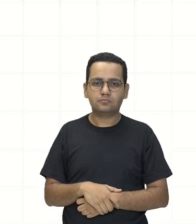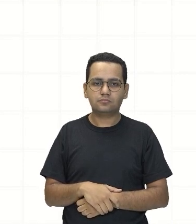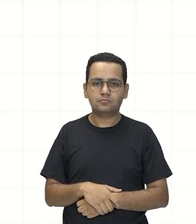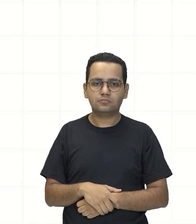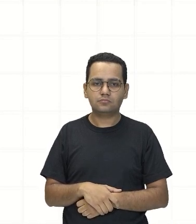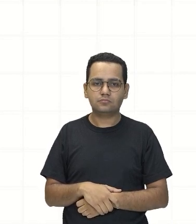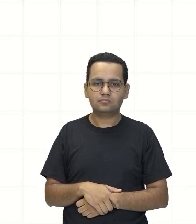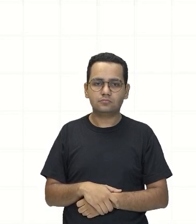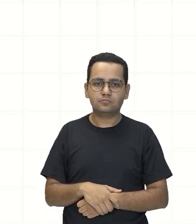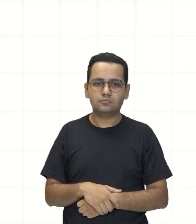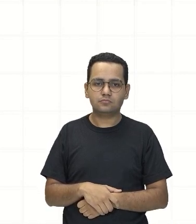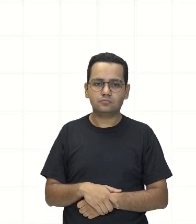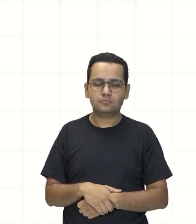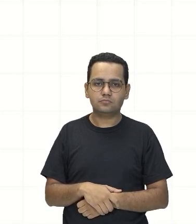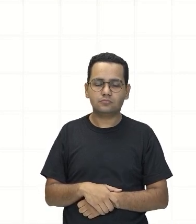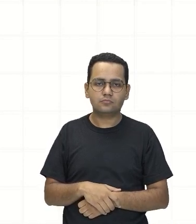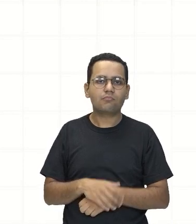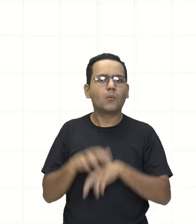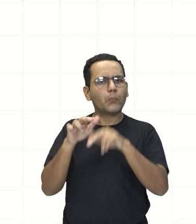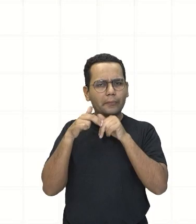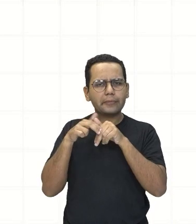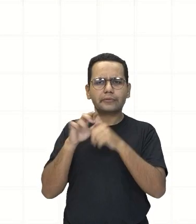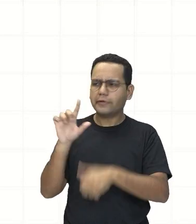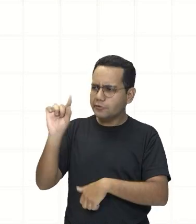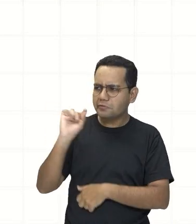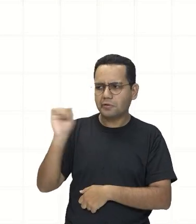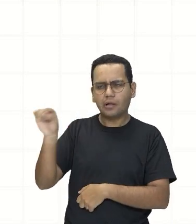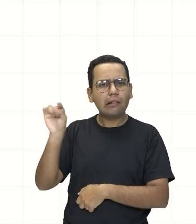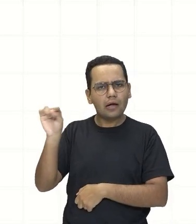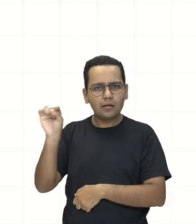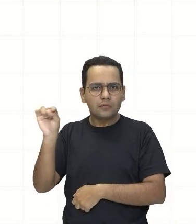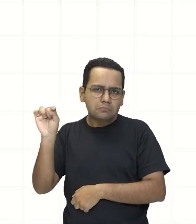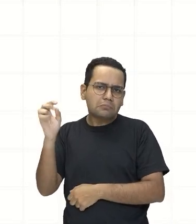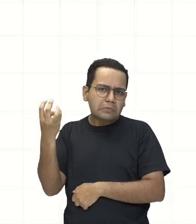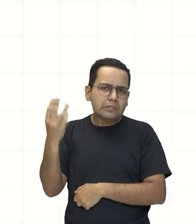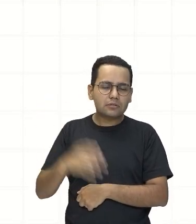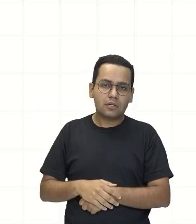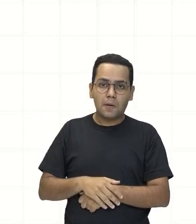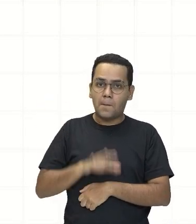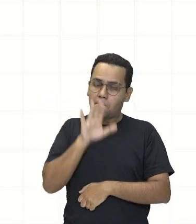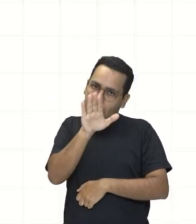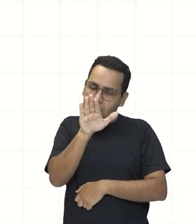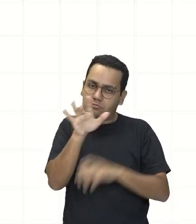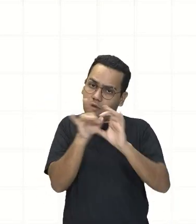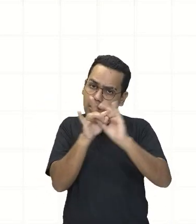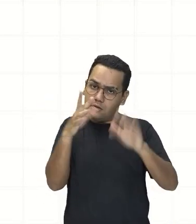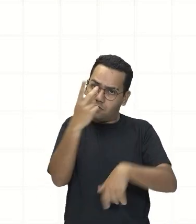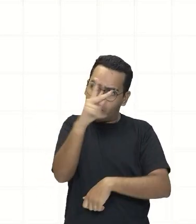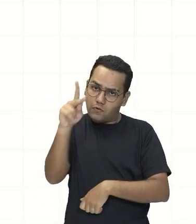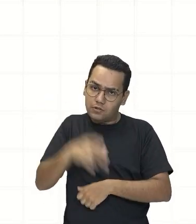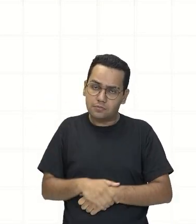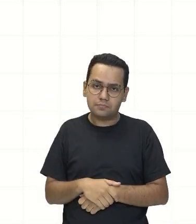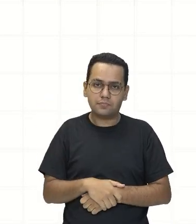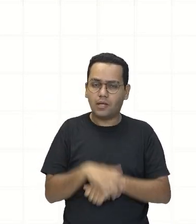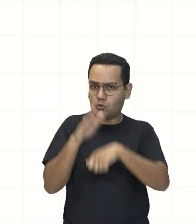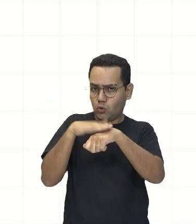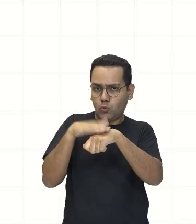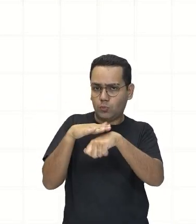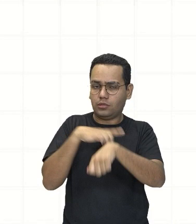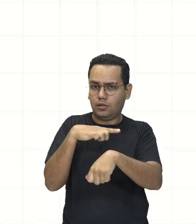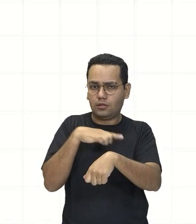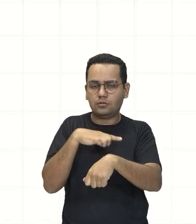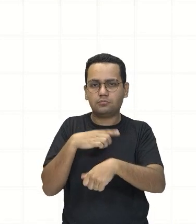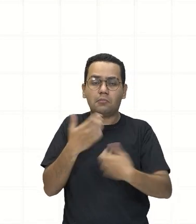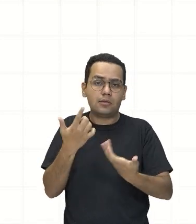Para 3 Você pode escolher Se você é livre Para fazer isso Então vou pegar esse aqui Esse 4 Ou seja